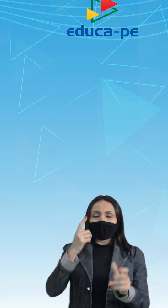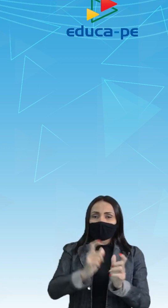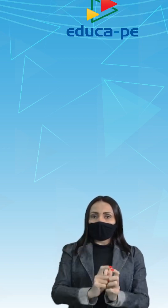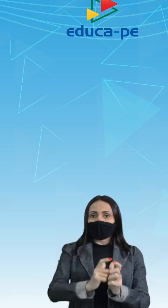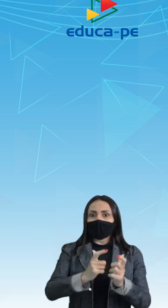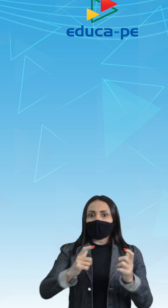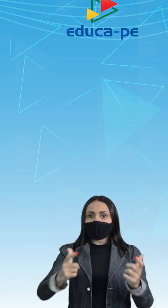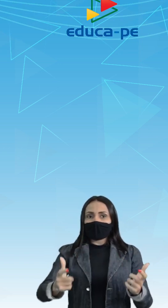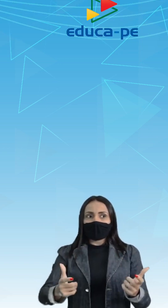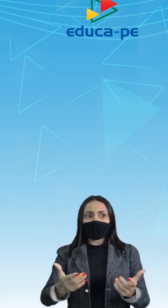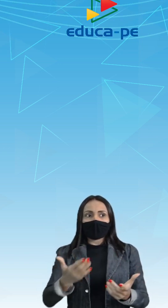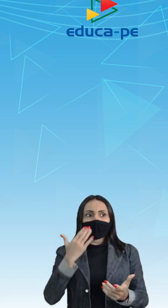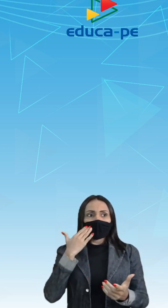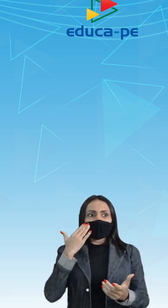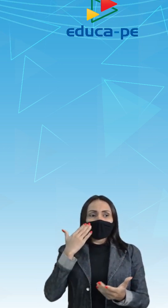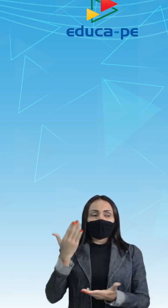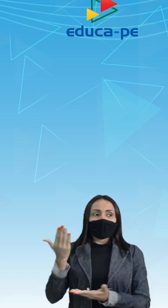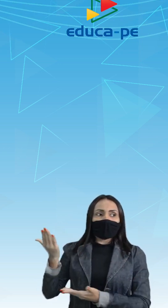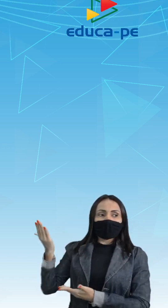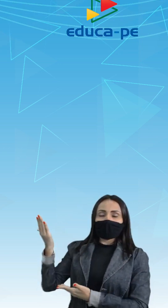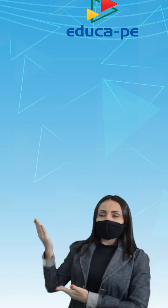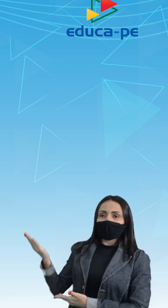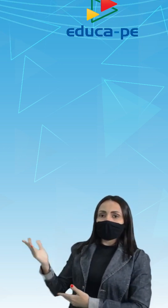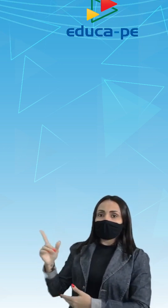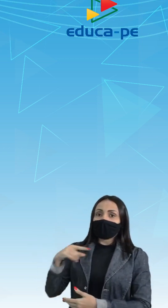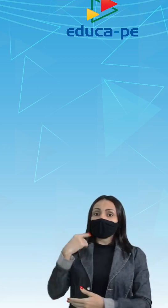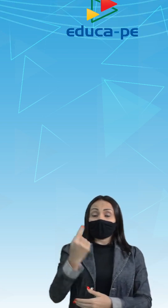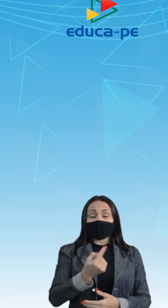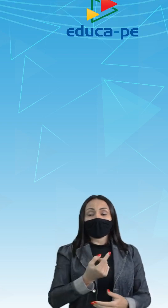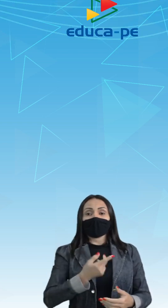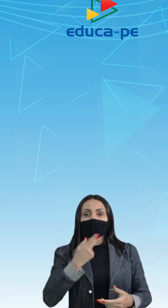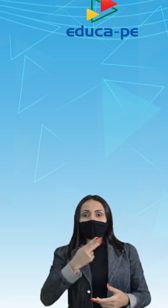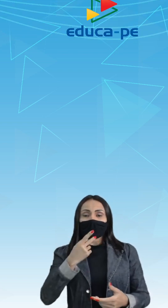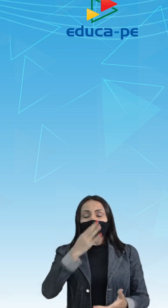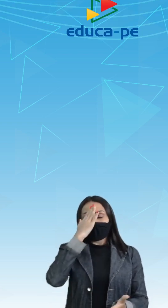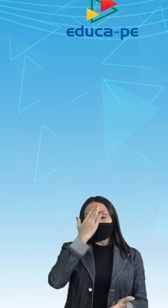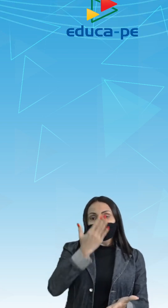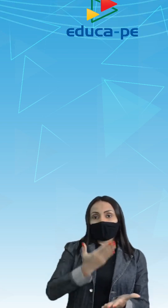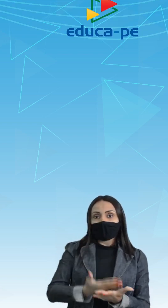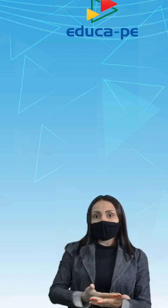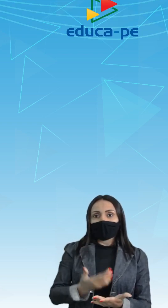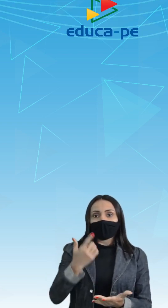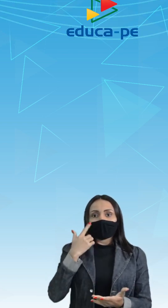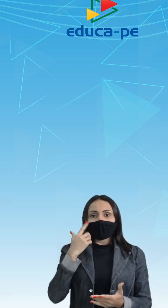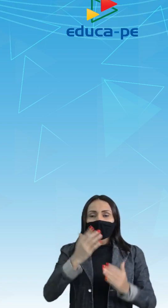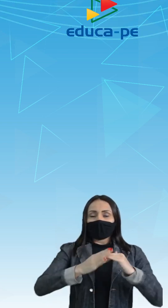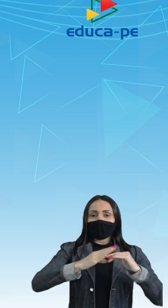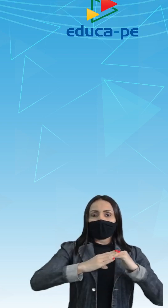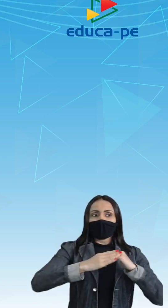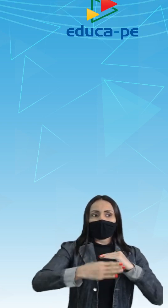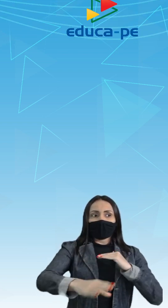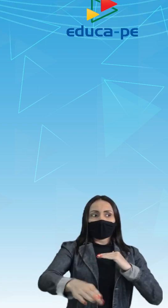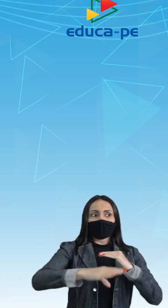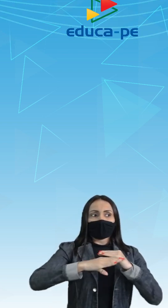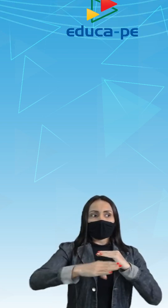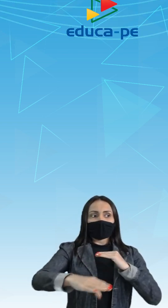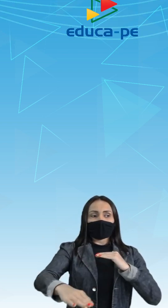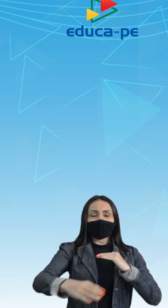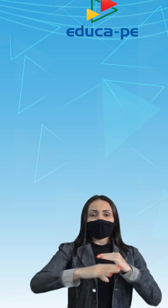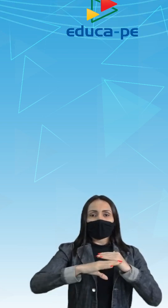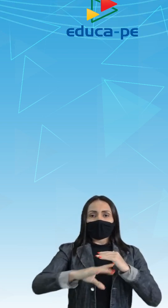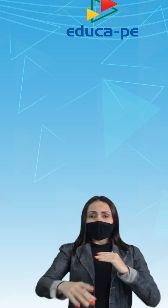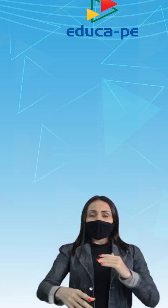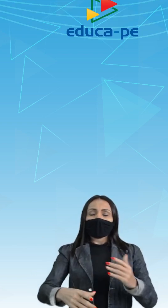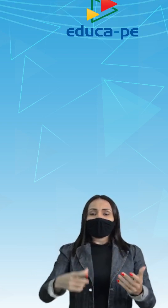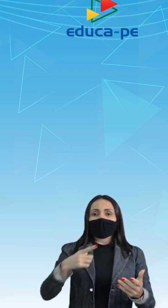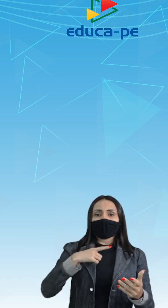dorsal mesoatlântida, a gente diz que acreditava que o leito dos oceanos, ele deveria conter